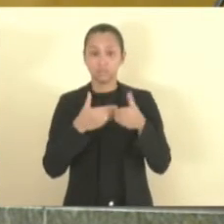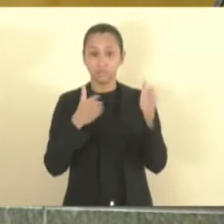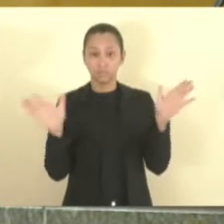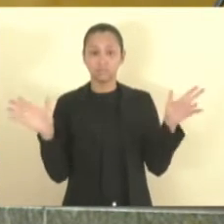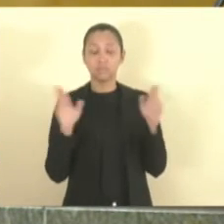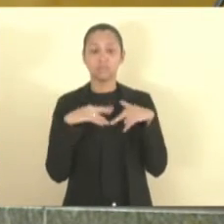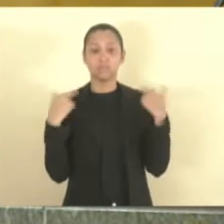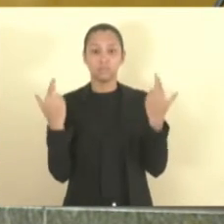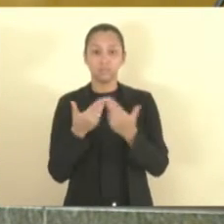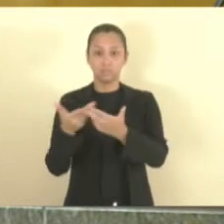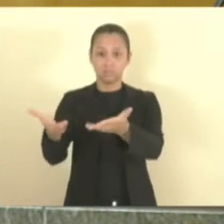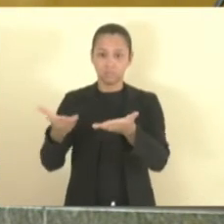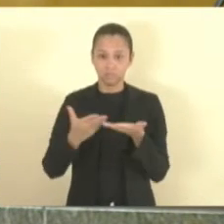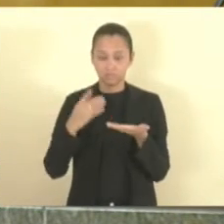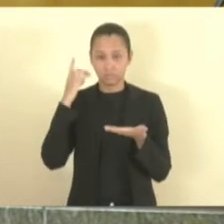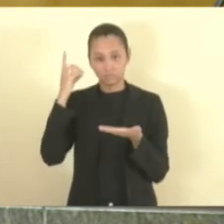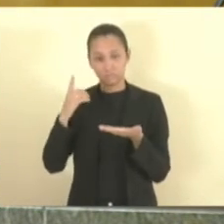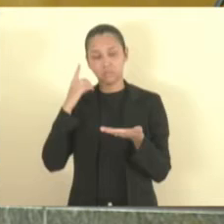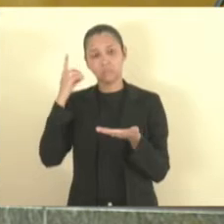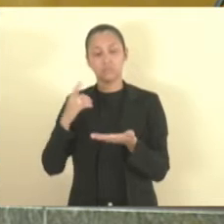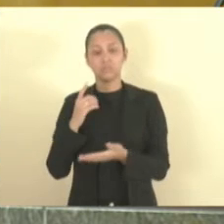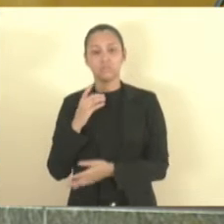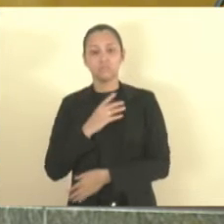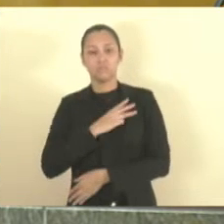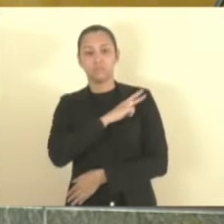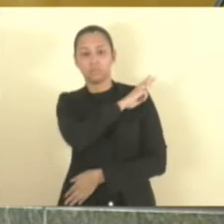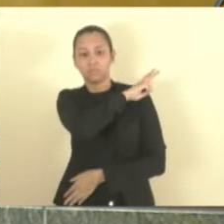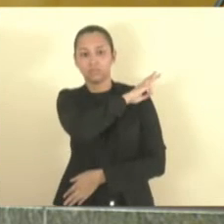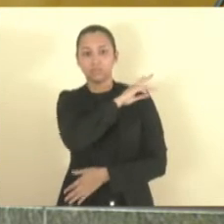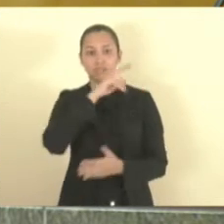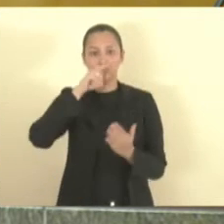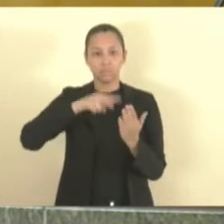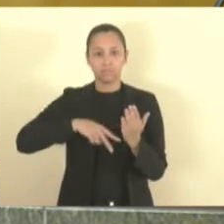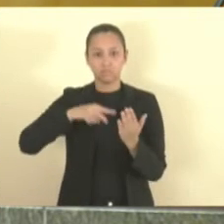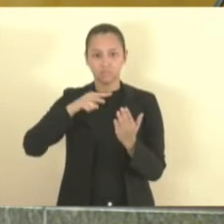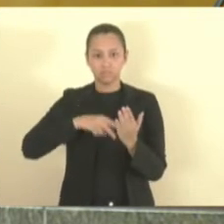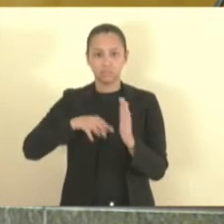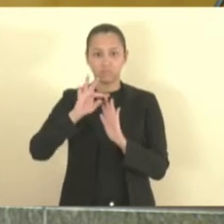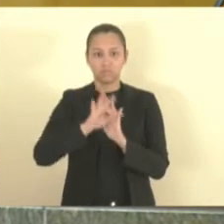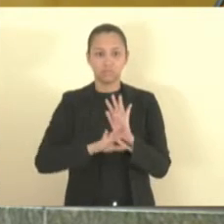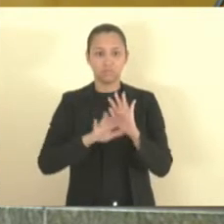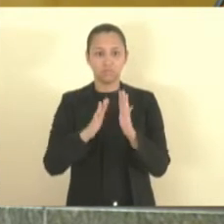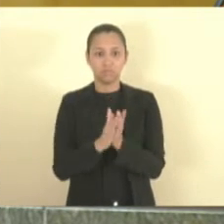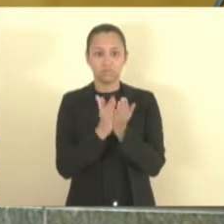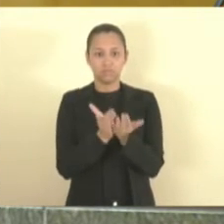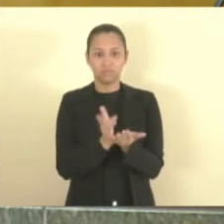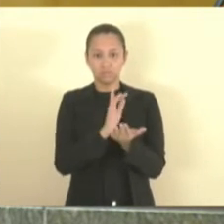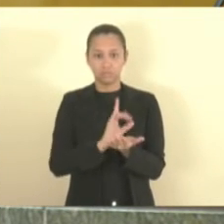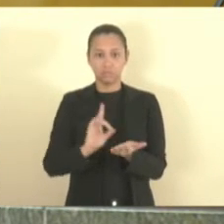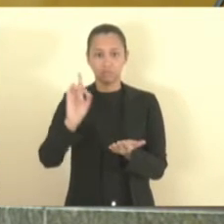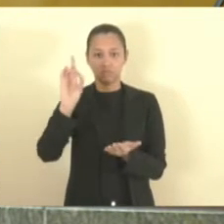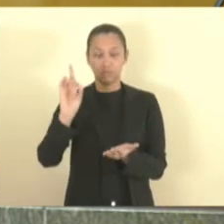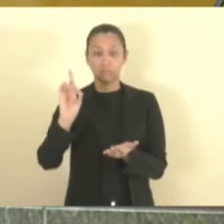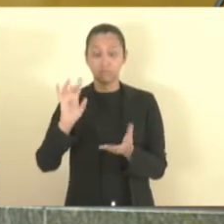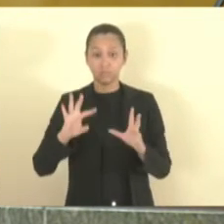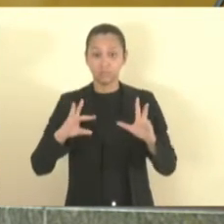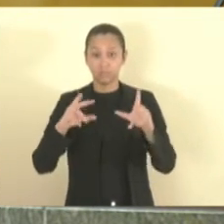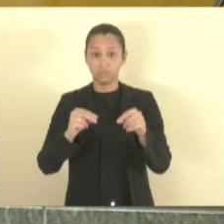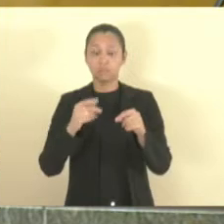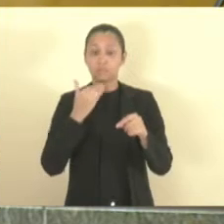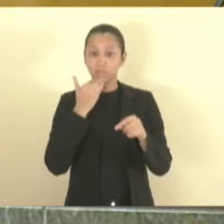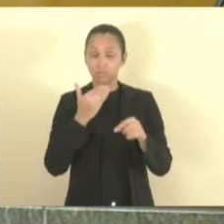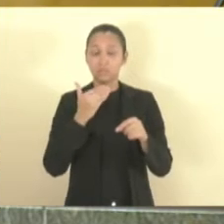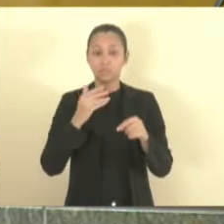e convido o deputado coronel Uérito a proceder à leitura de um versículo da Bíblia. Para tanto,